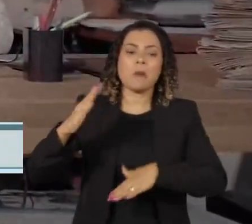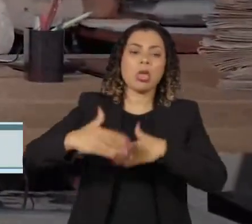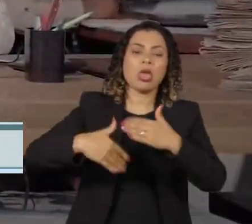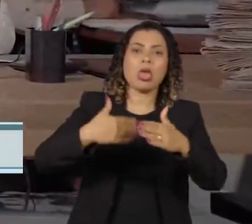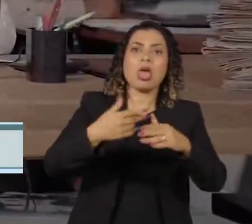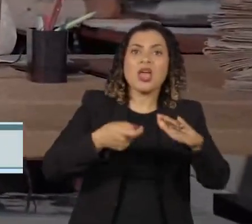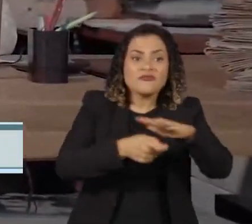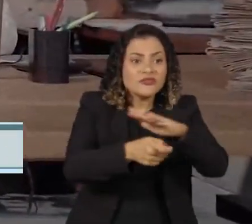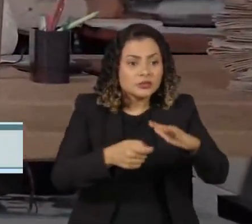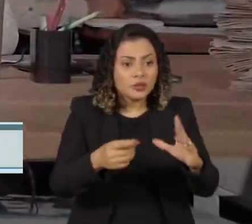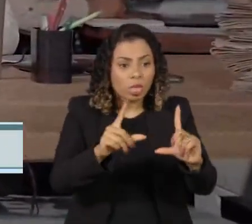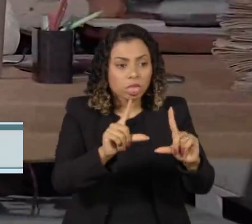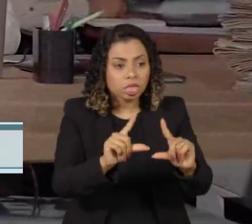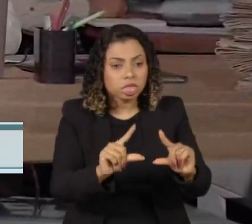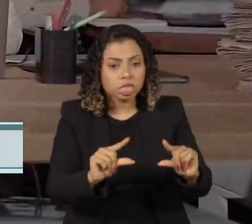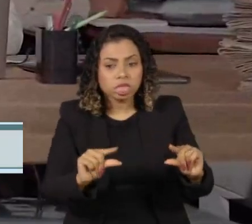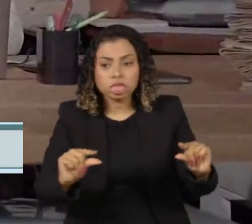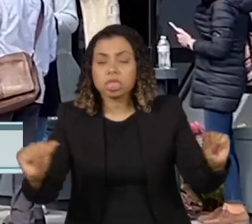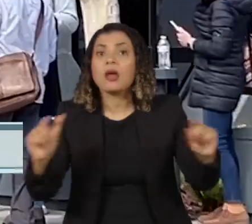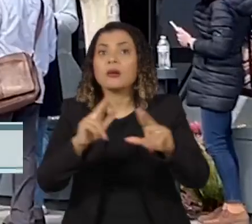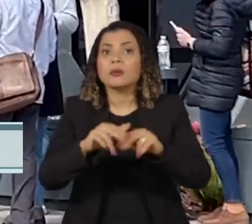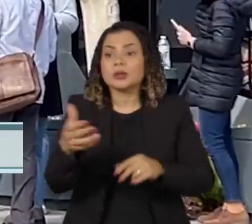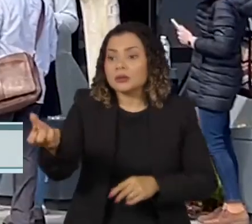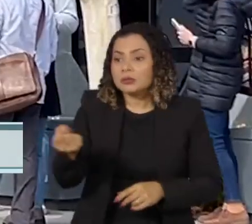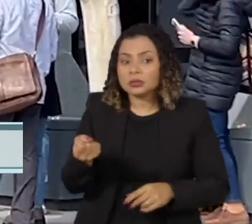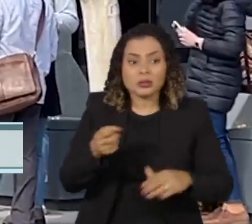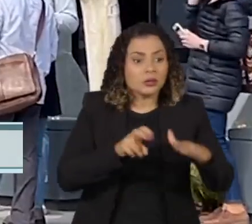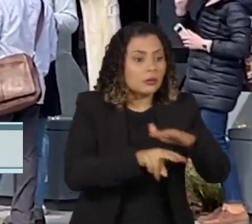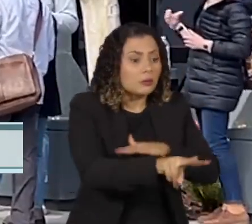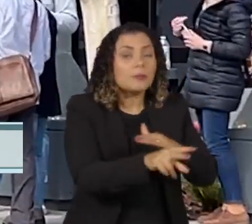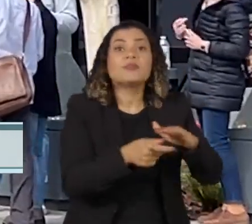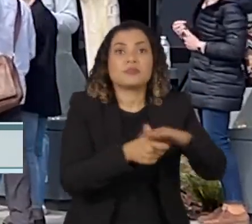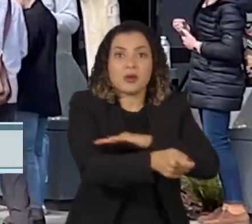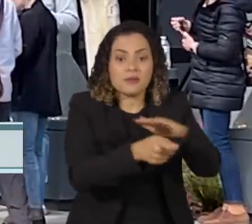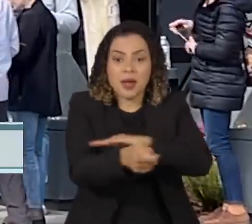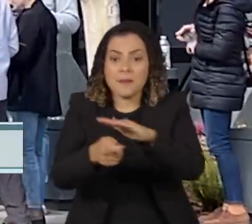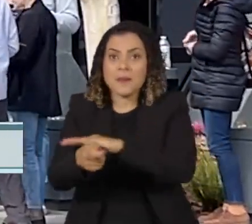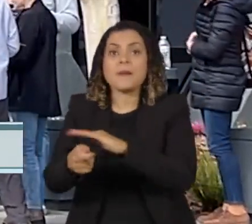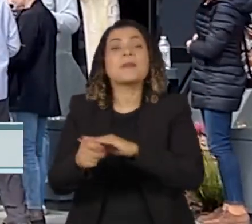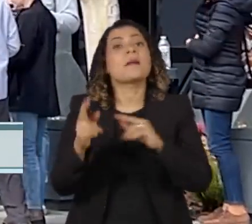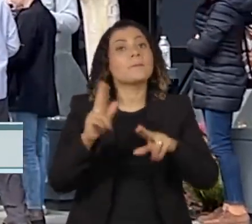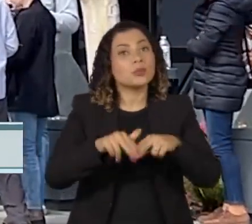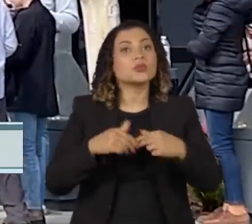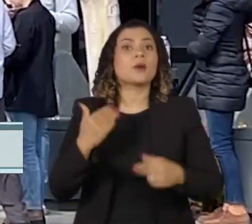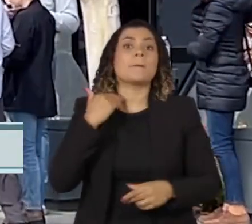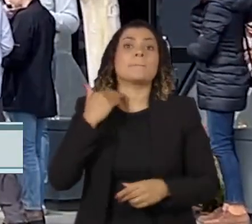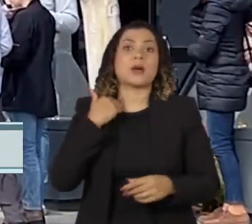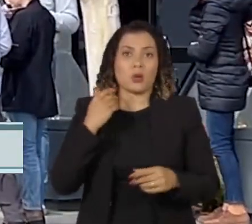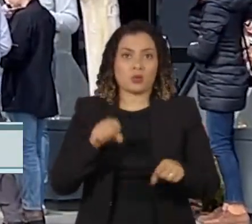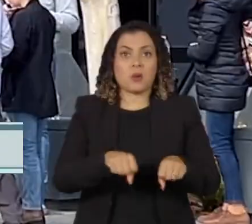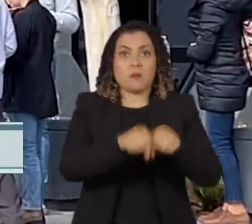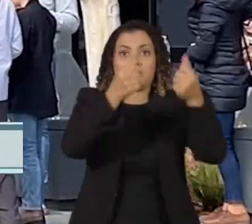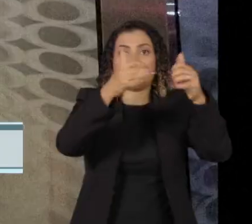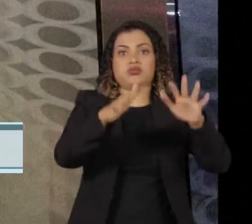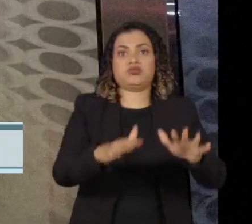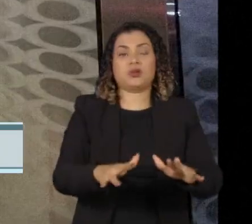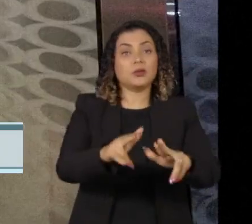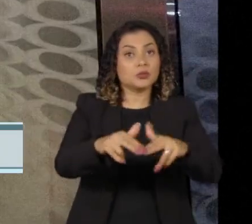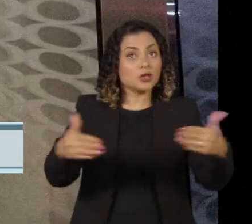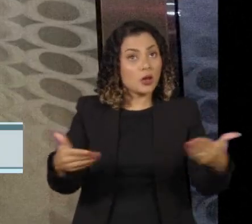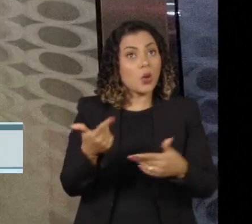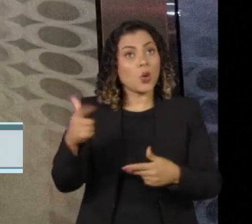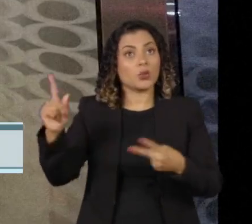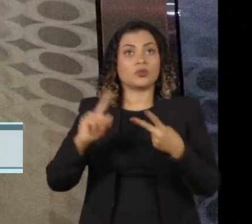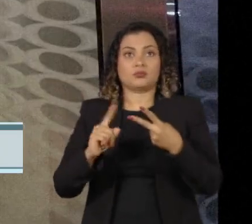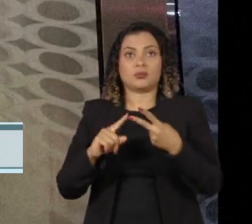sumiram. E essas startups tiveram que sacar o dinheiro aplicado no Banco do Vale do Silício, banco esse que a sustentava. Na esteira, outro